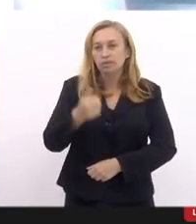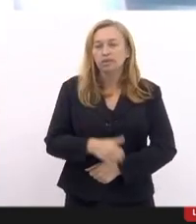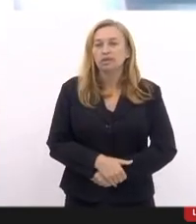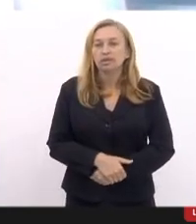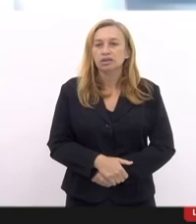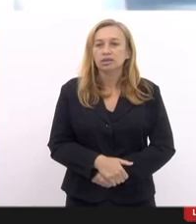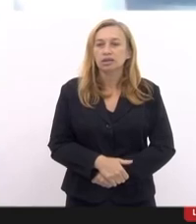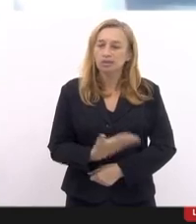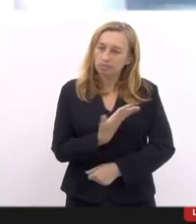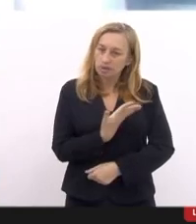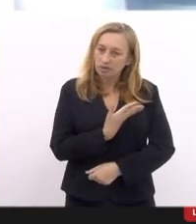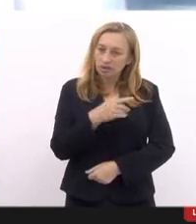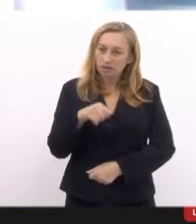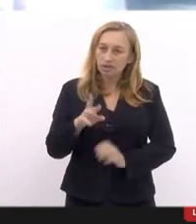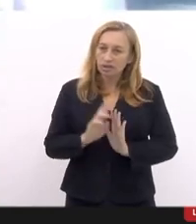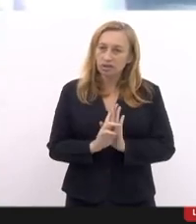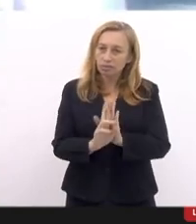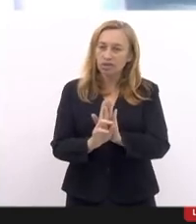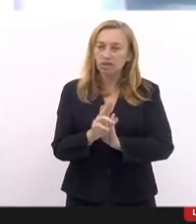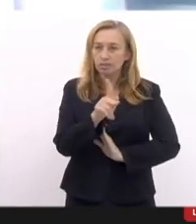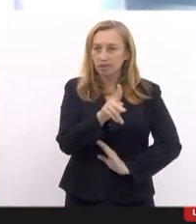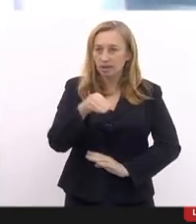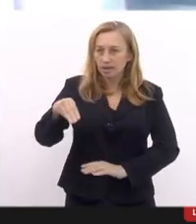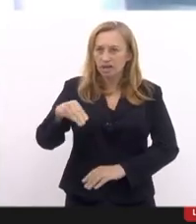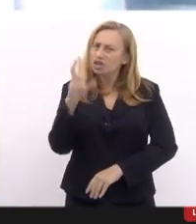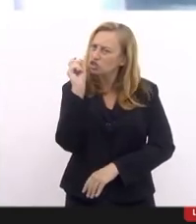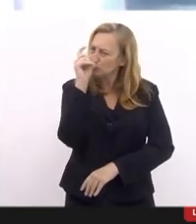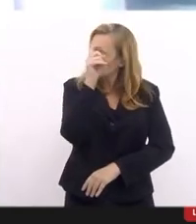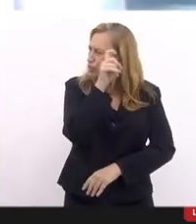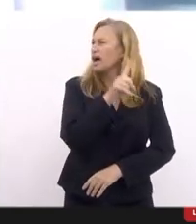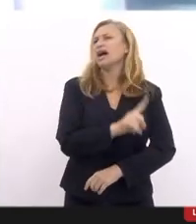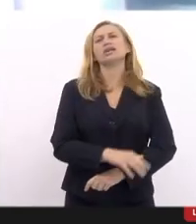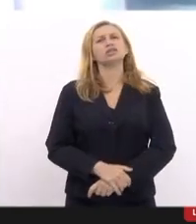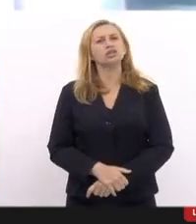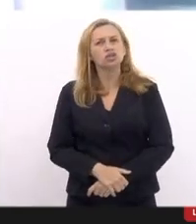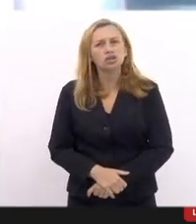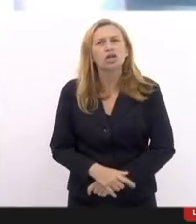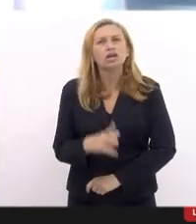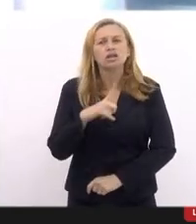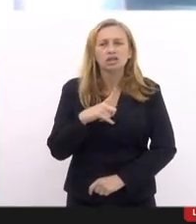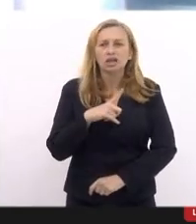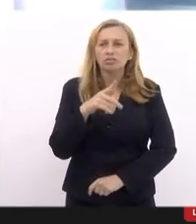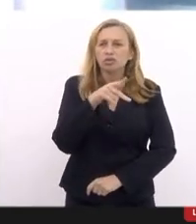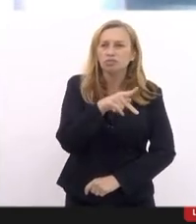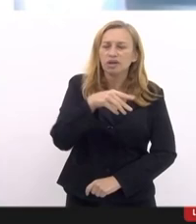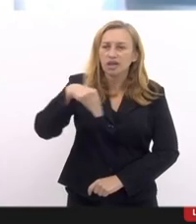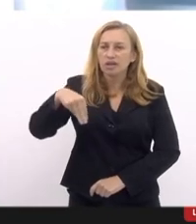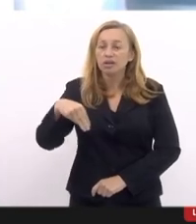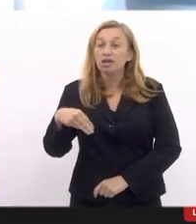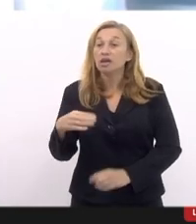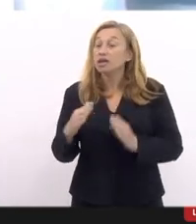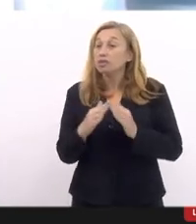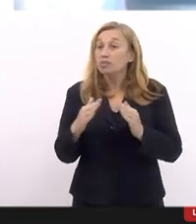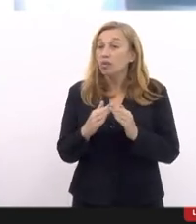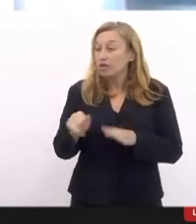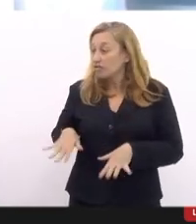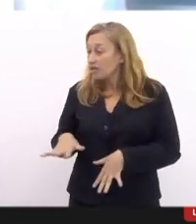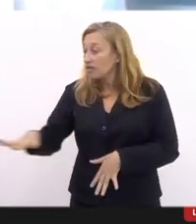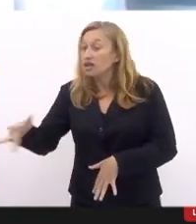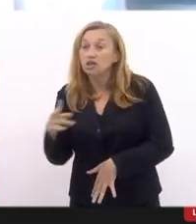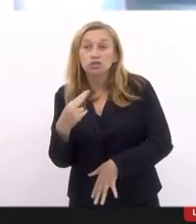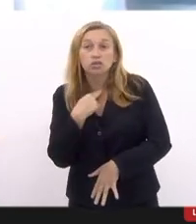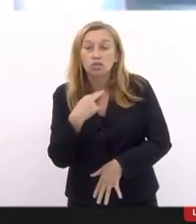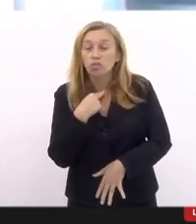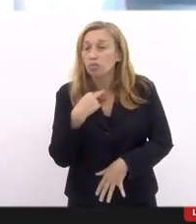amigos aqui que estão representando a PM, as dificuldades, nós temos PMs que moram em favelas, em comunidades, que não podem pendurar